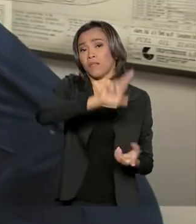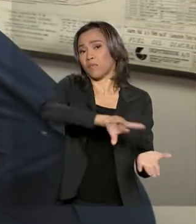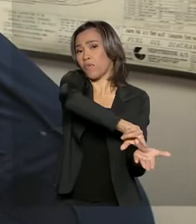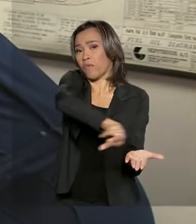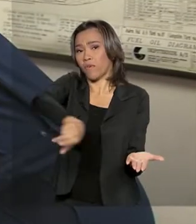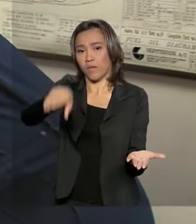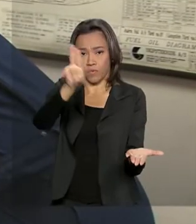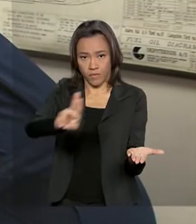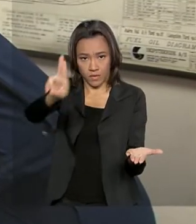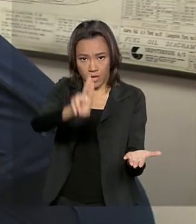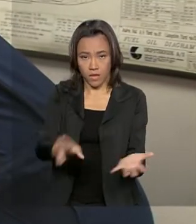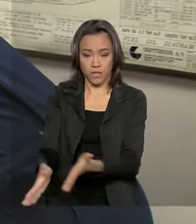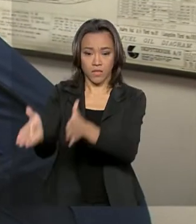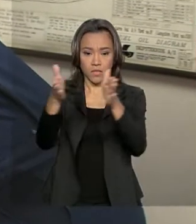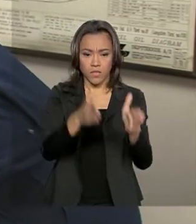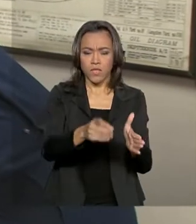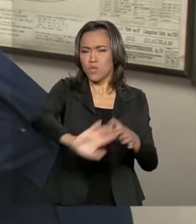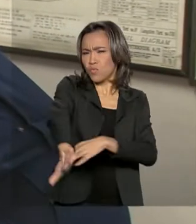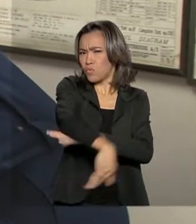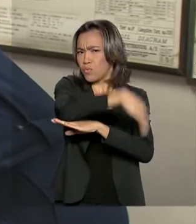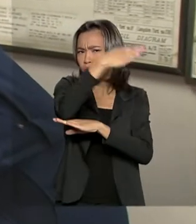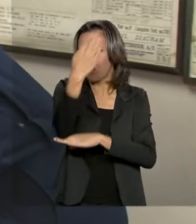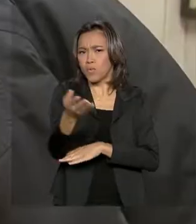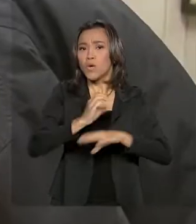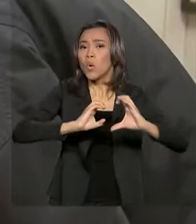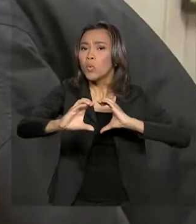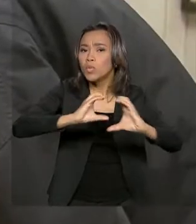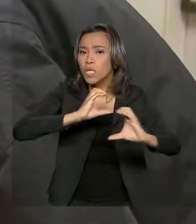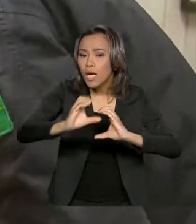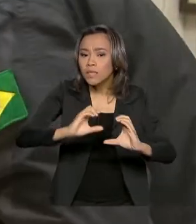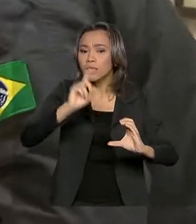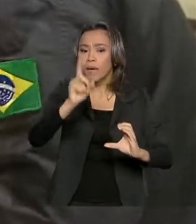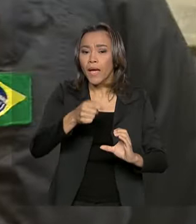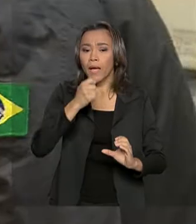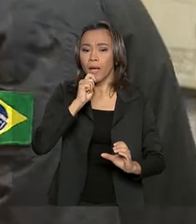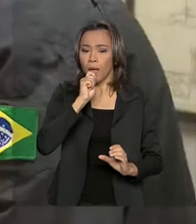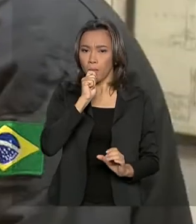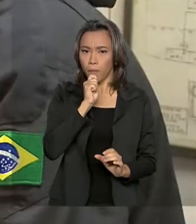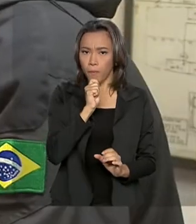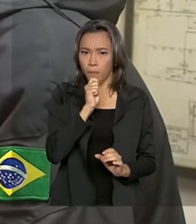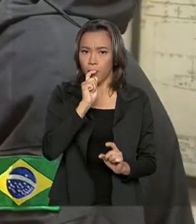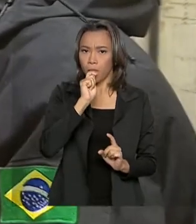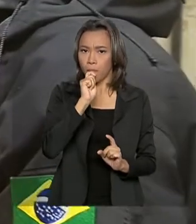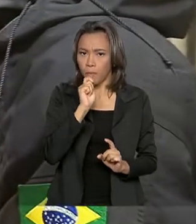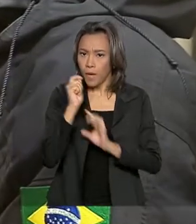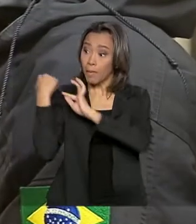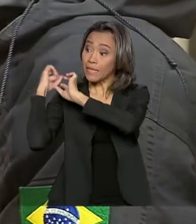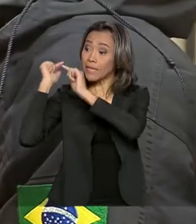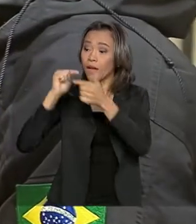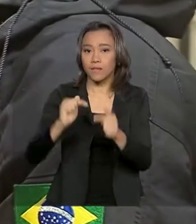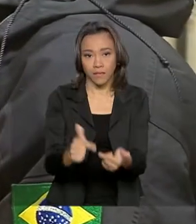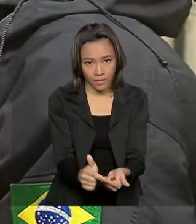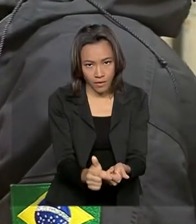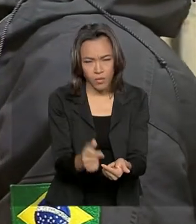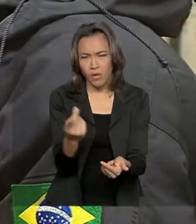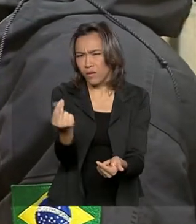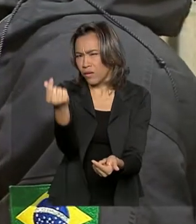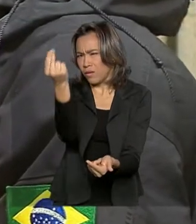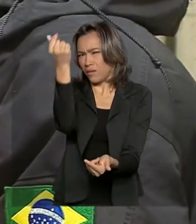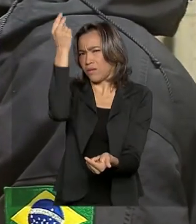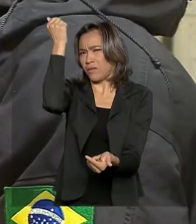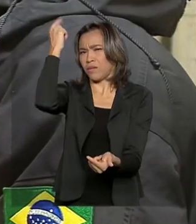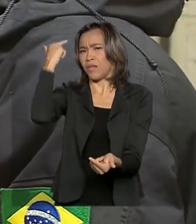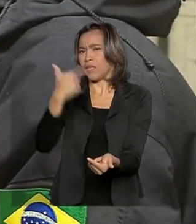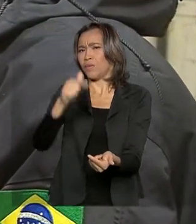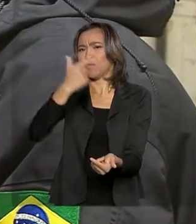dia, todas as comunicações a bordo são realizadas com toques de apito, uma tradição da Marinha que vem de uma época em que não